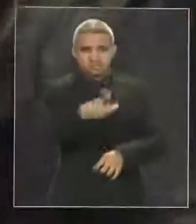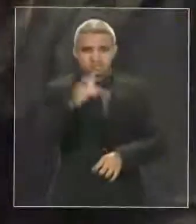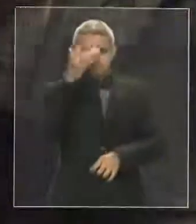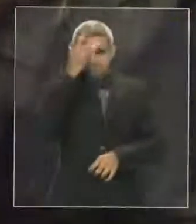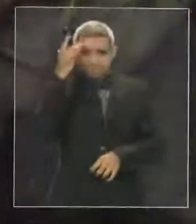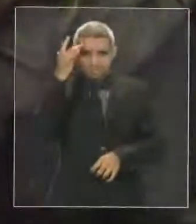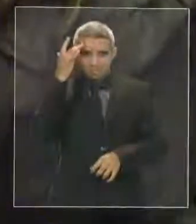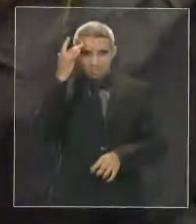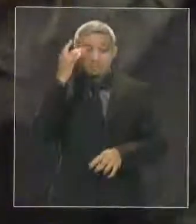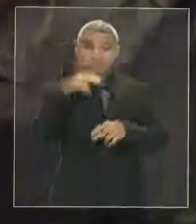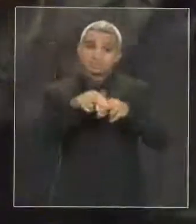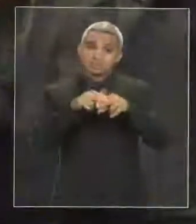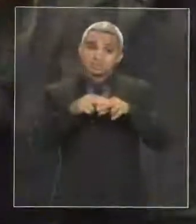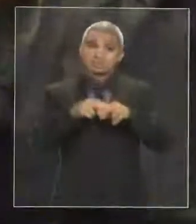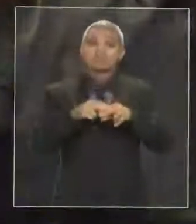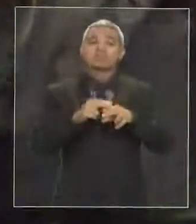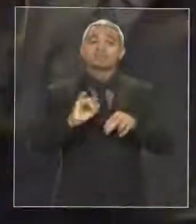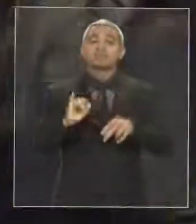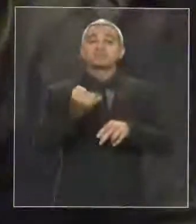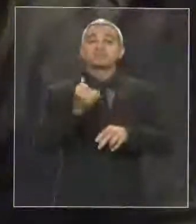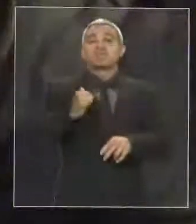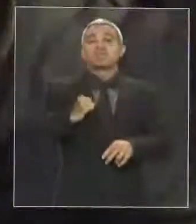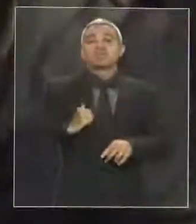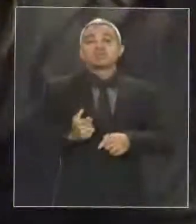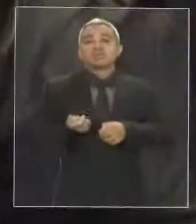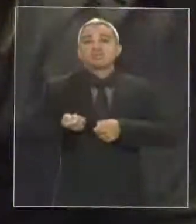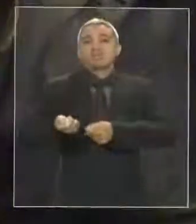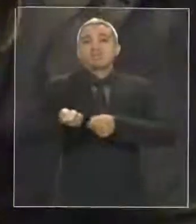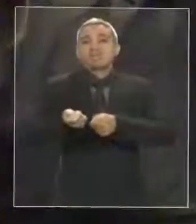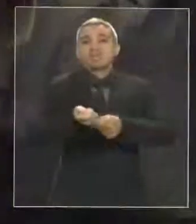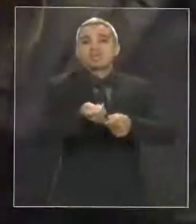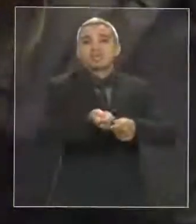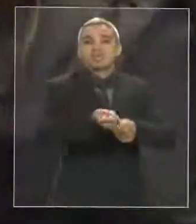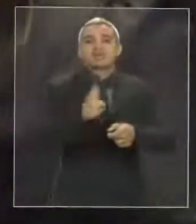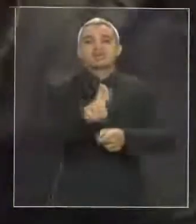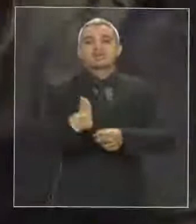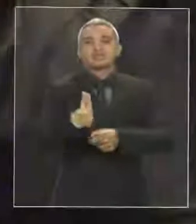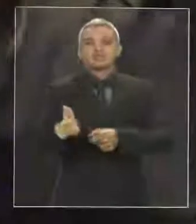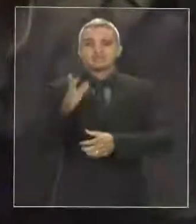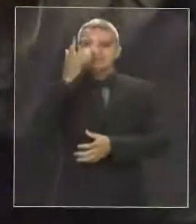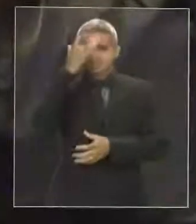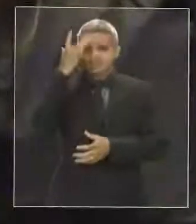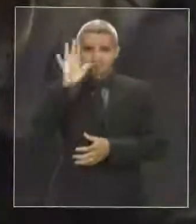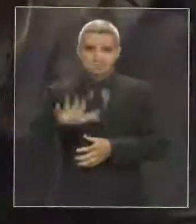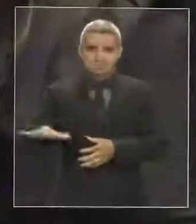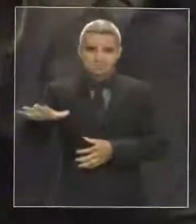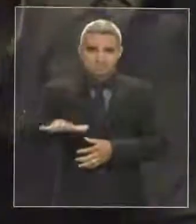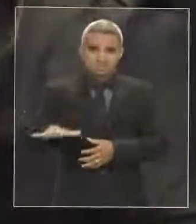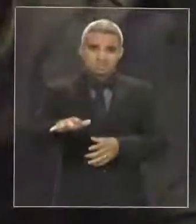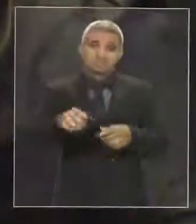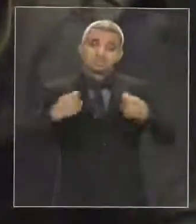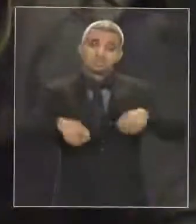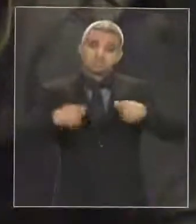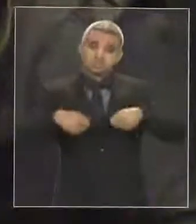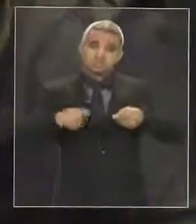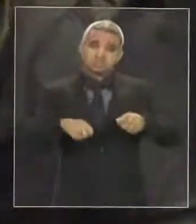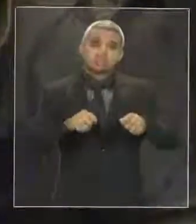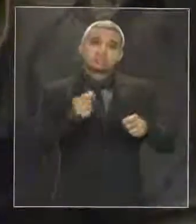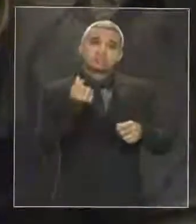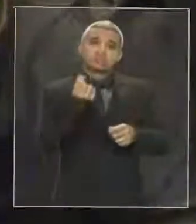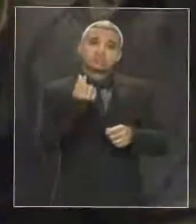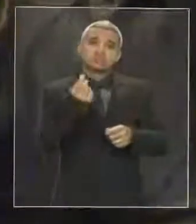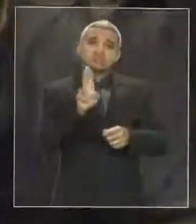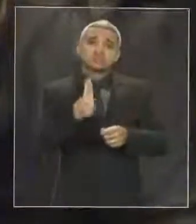em vez de darem a oportunidade de emprego, de melhorar a educação, melhorar a saúde, deixar as pessoas mais